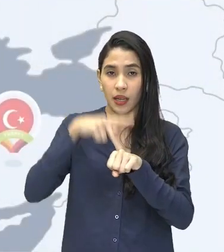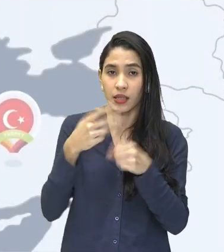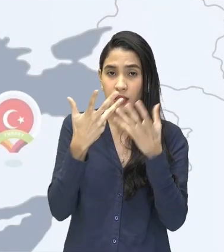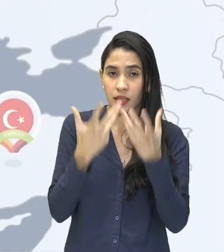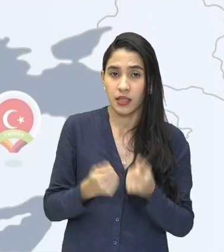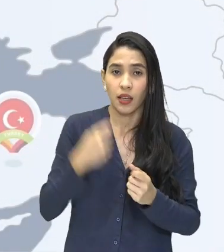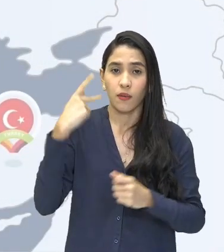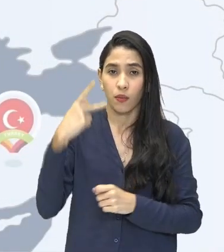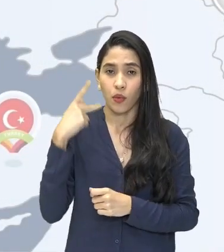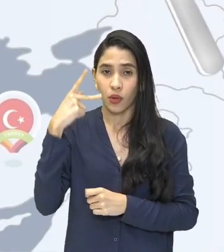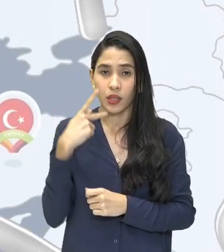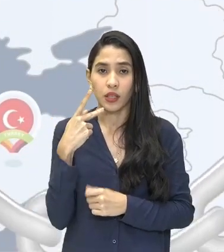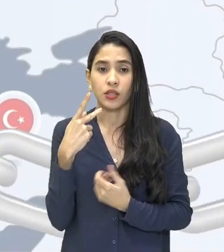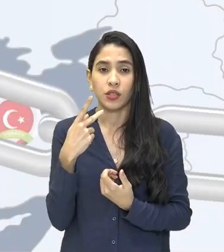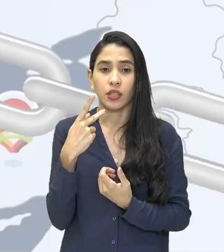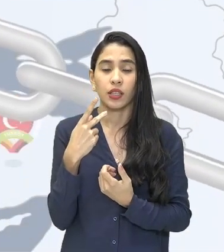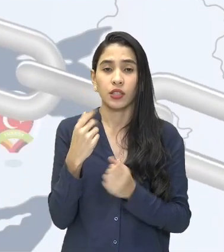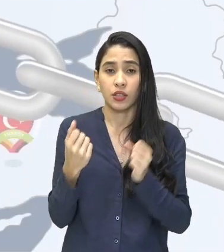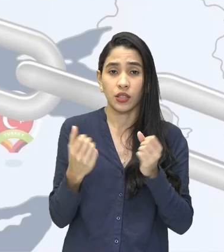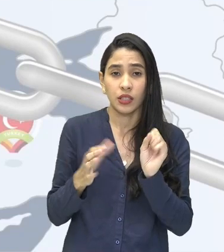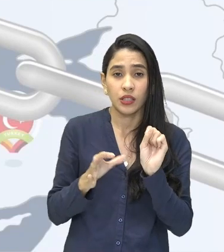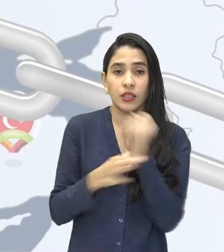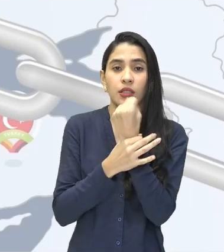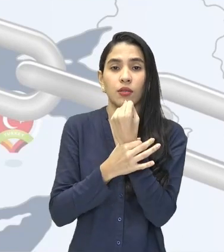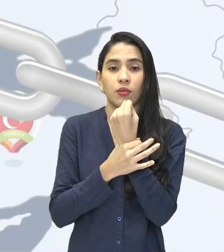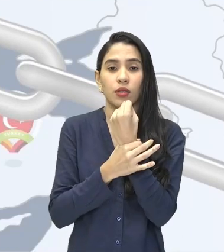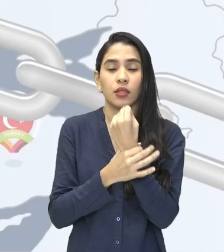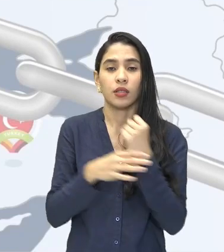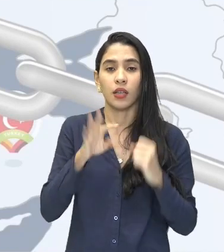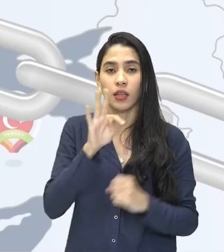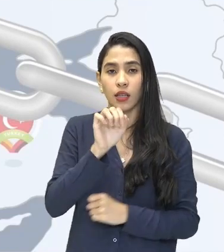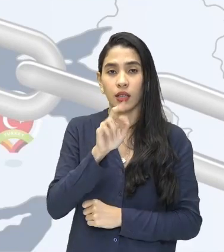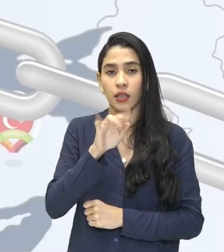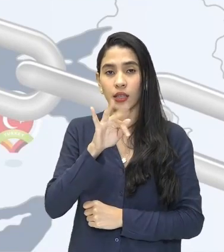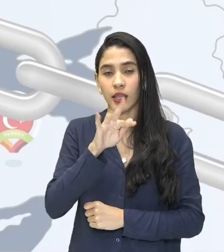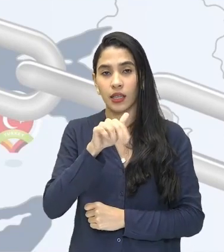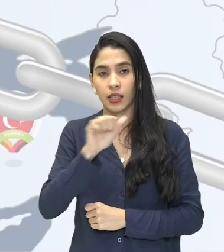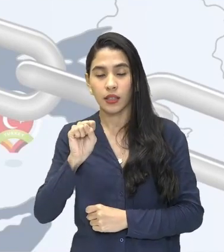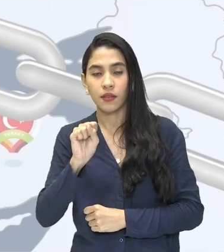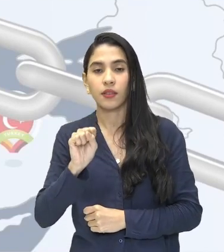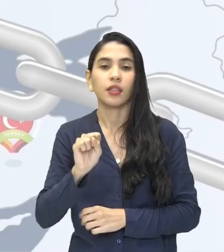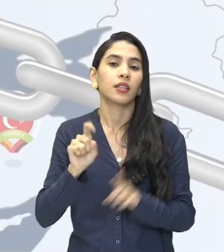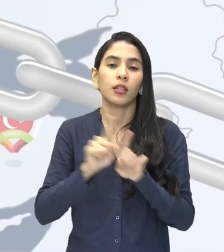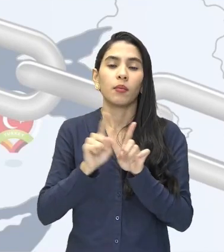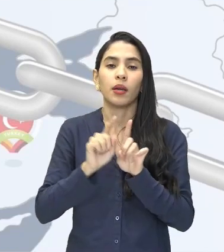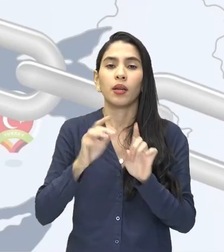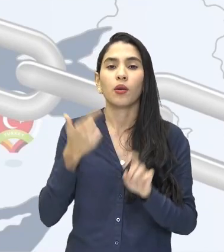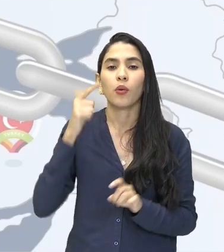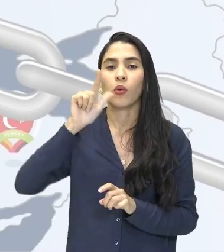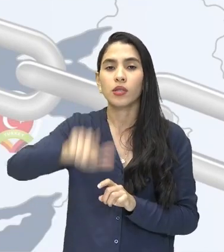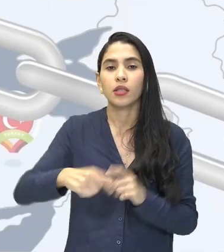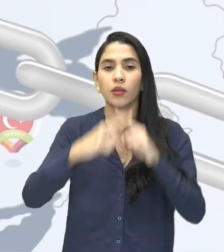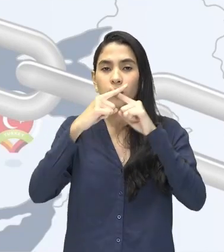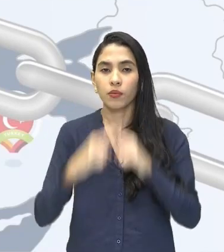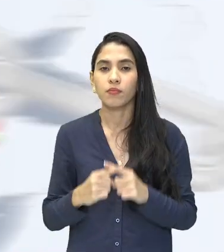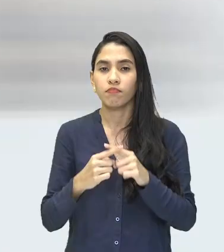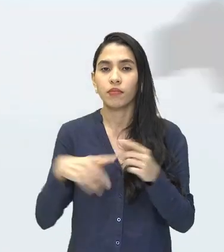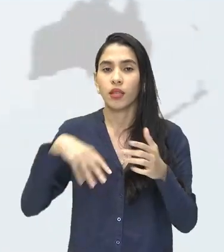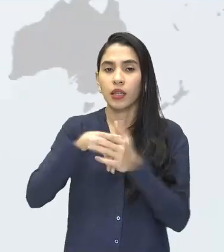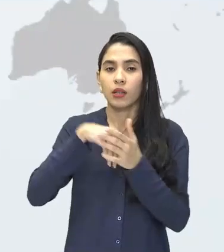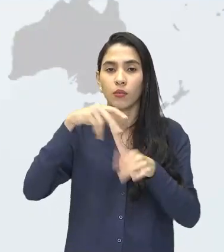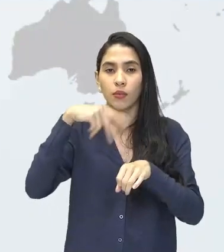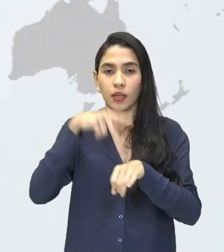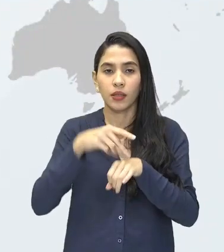políticas protecionistas, como tarifas e subsídios, garantindo a competitividade interna.